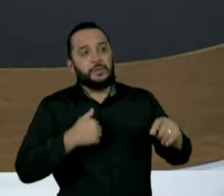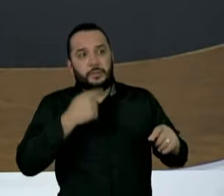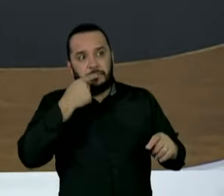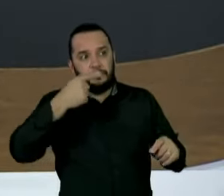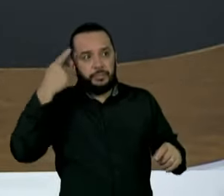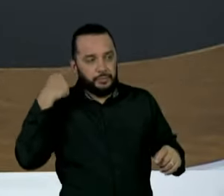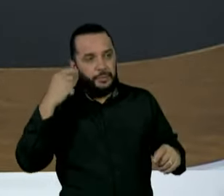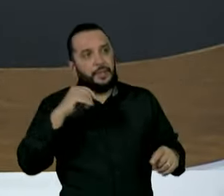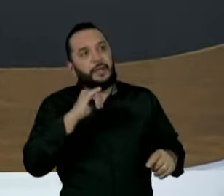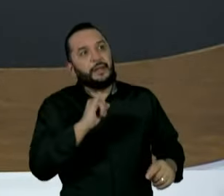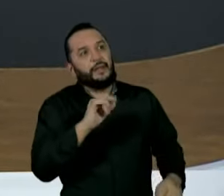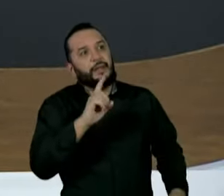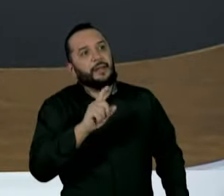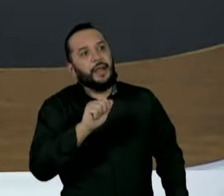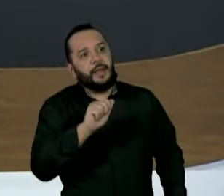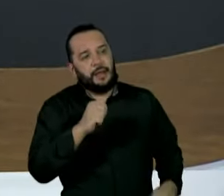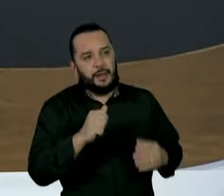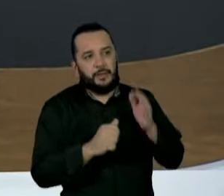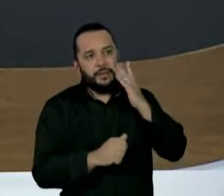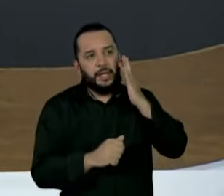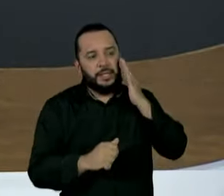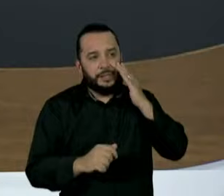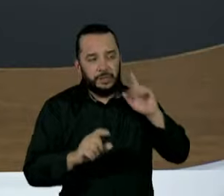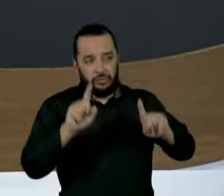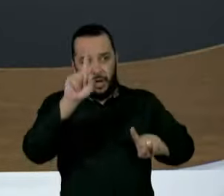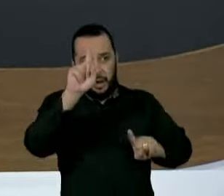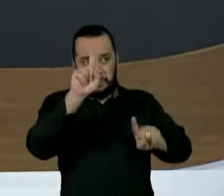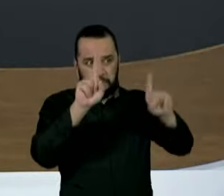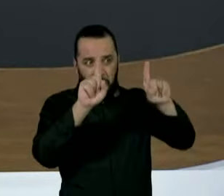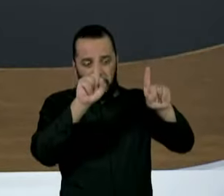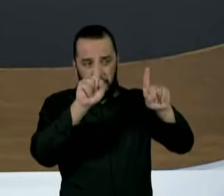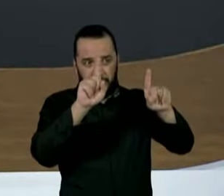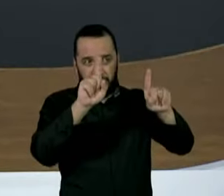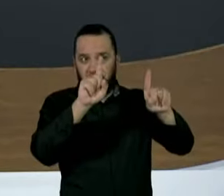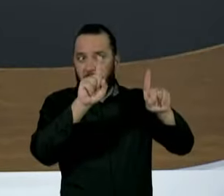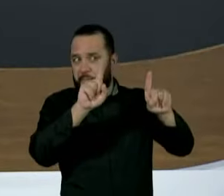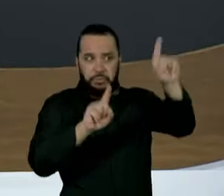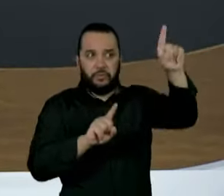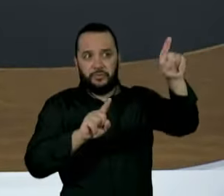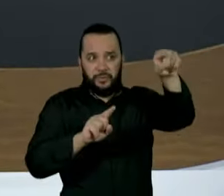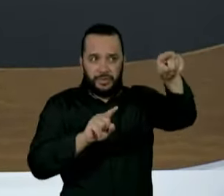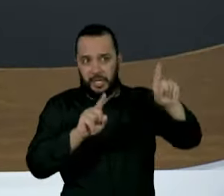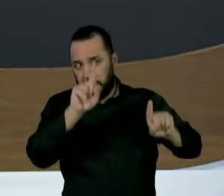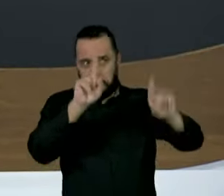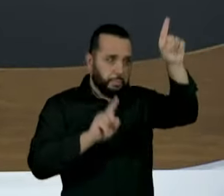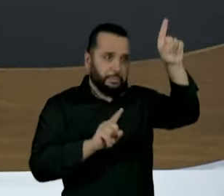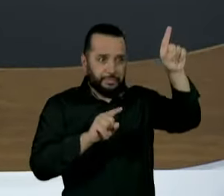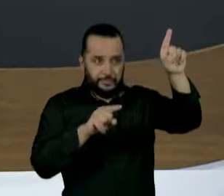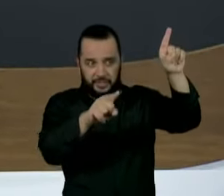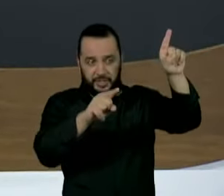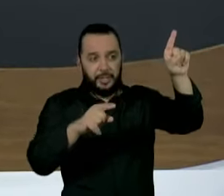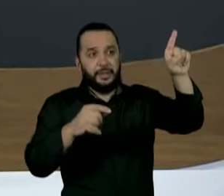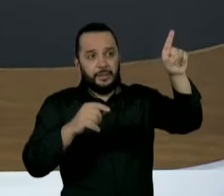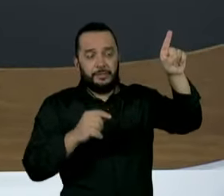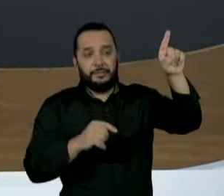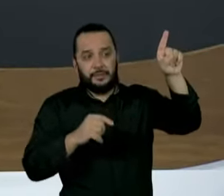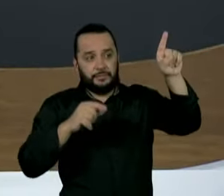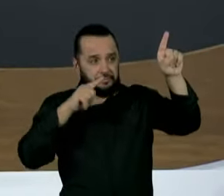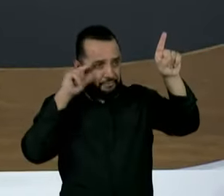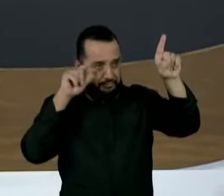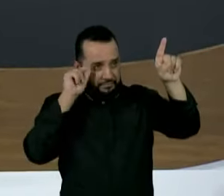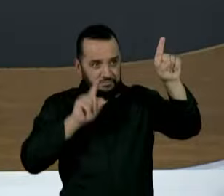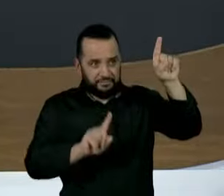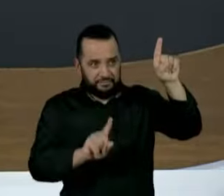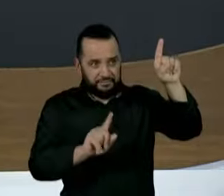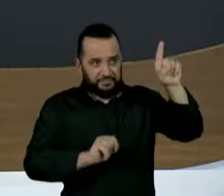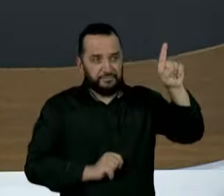do IDEA e que mostra o Tarcísio já um pouquinho descolado do senhor. Por isso que estou perguntando se... Eu queria